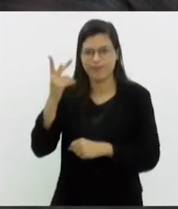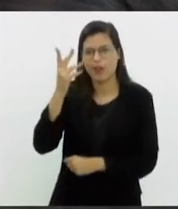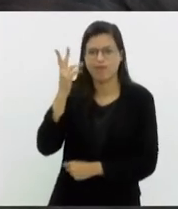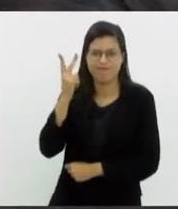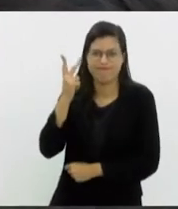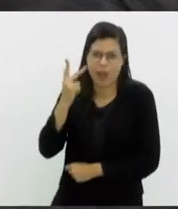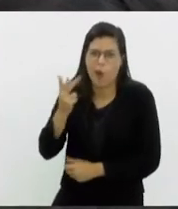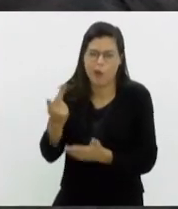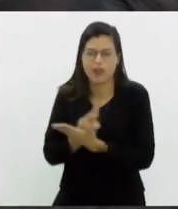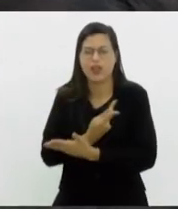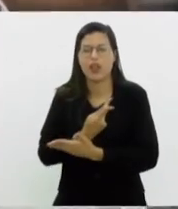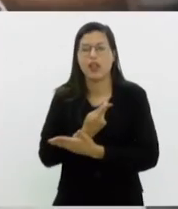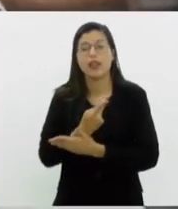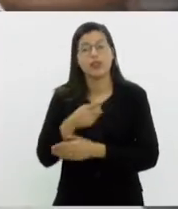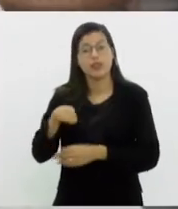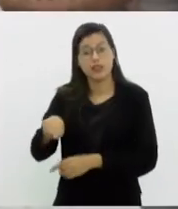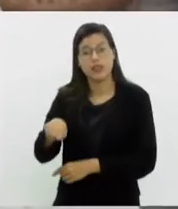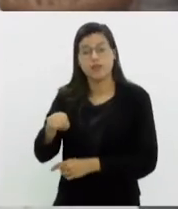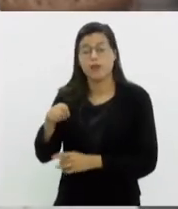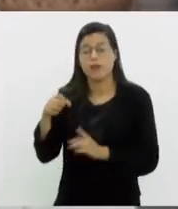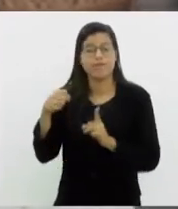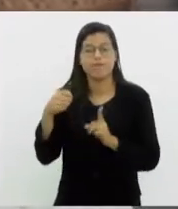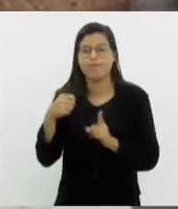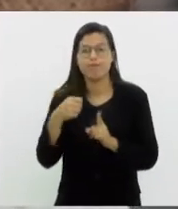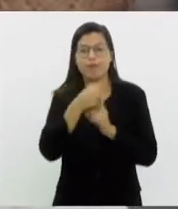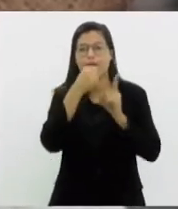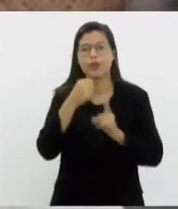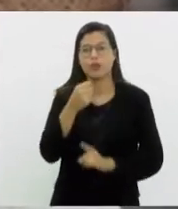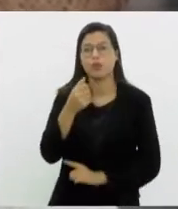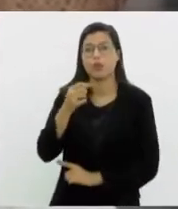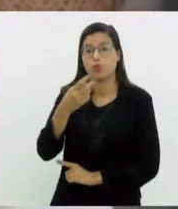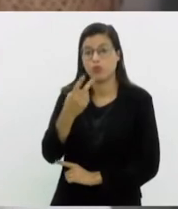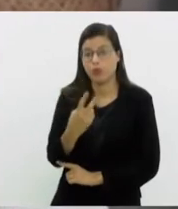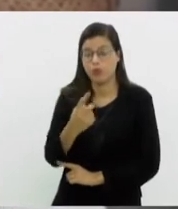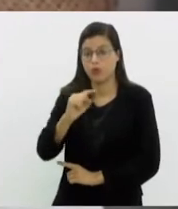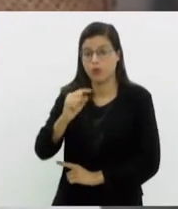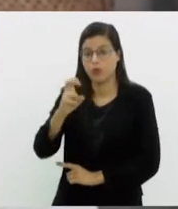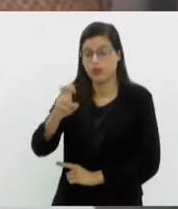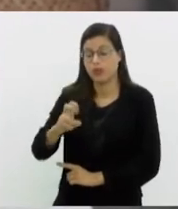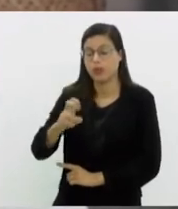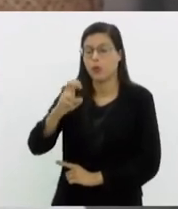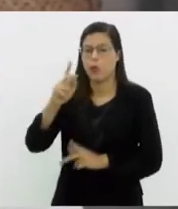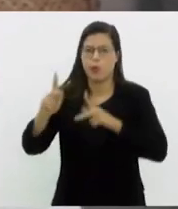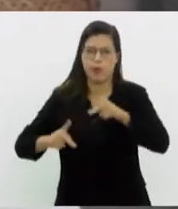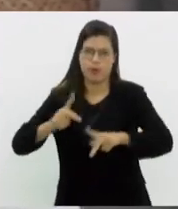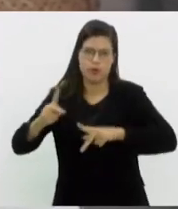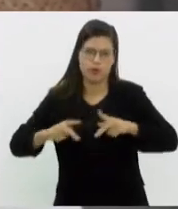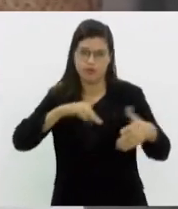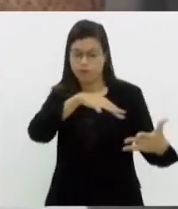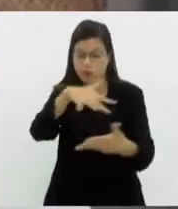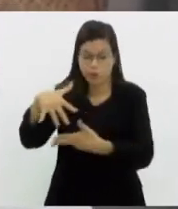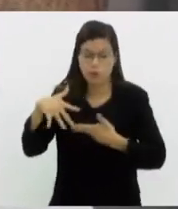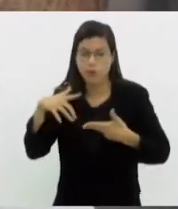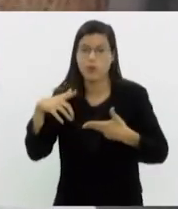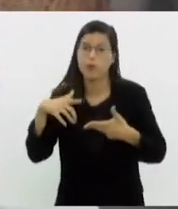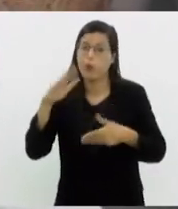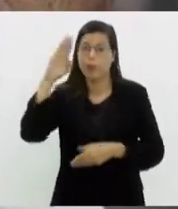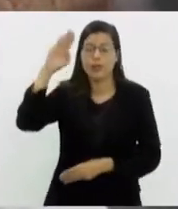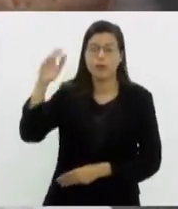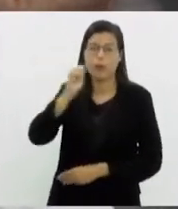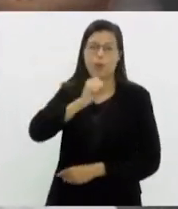Brasileira de Reumatologia, afeta cerca de 2,5% da população mundial, com uma maior incidência em mulheres,